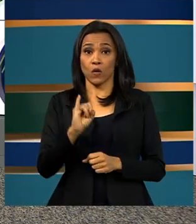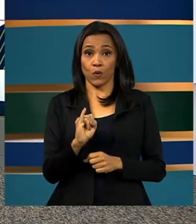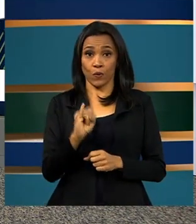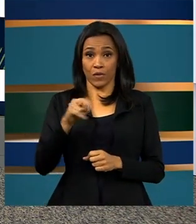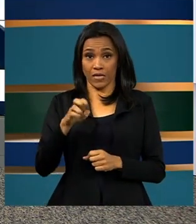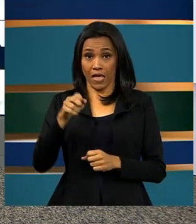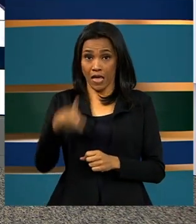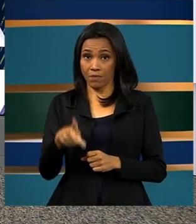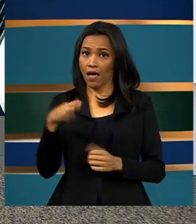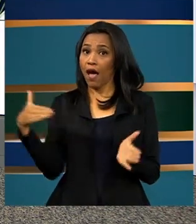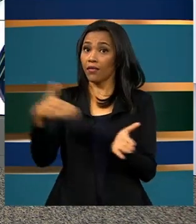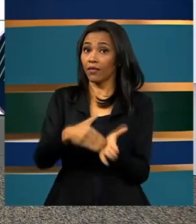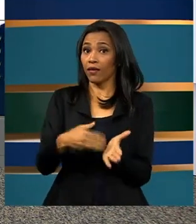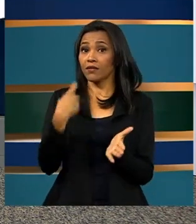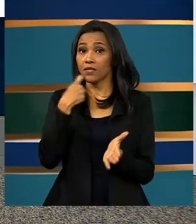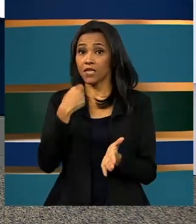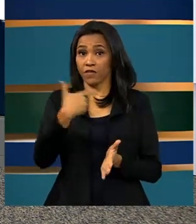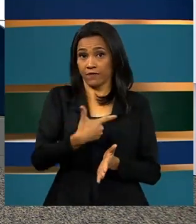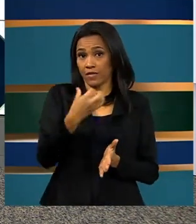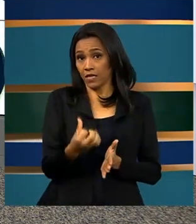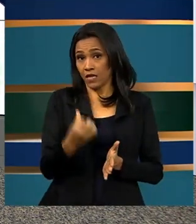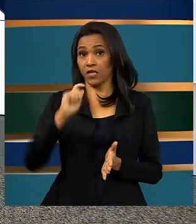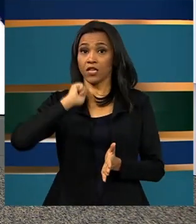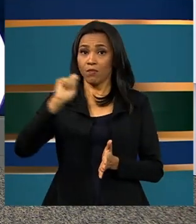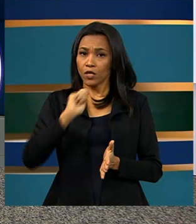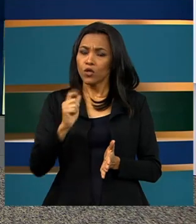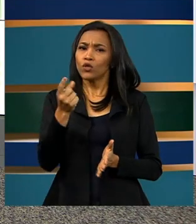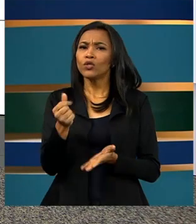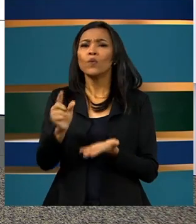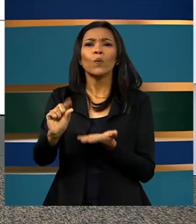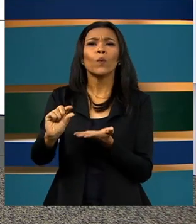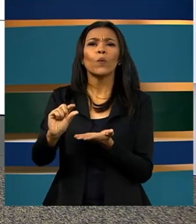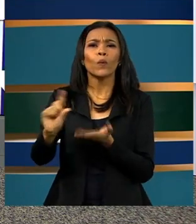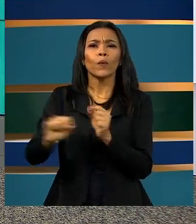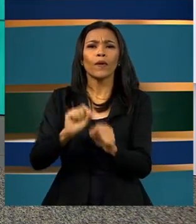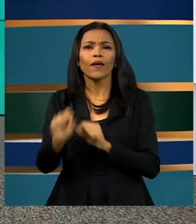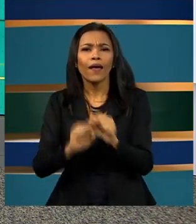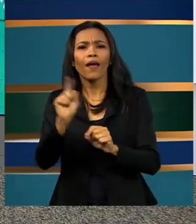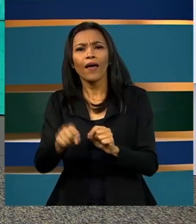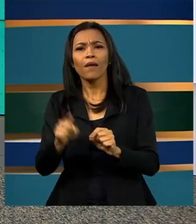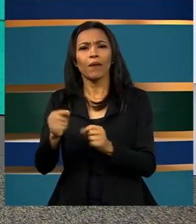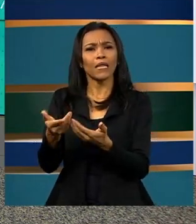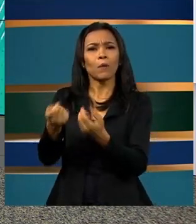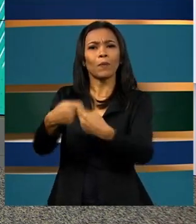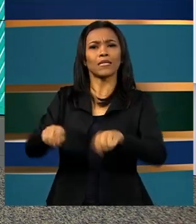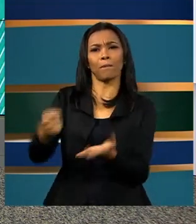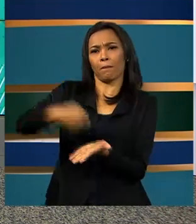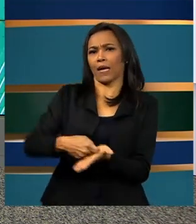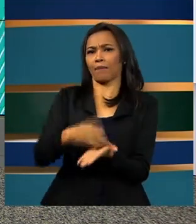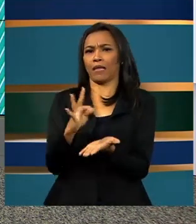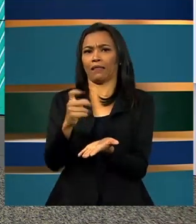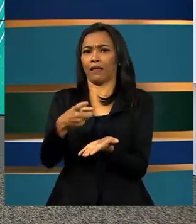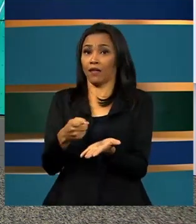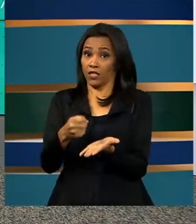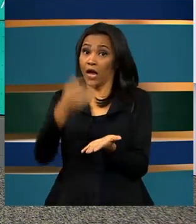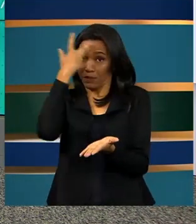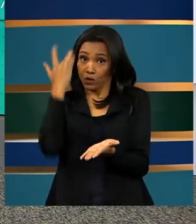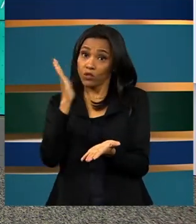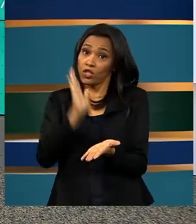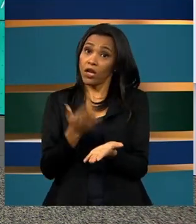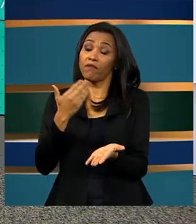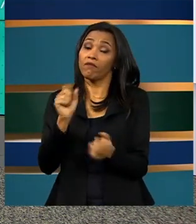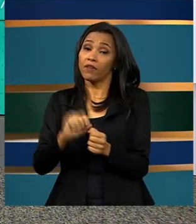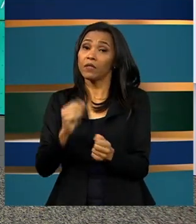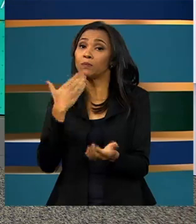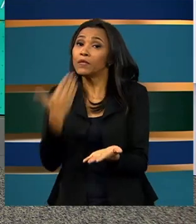esta sexta-feira, dia 26 de abril, recursos relacionados à dispensa do pagamento da taxa. O candidato que fez a